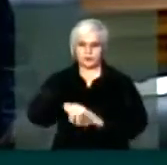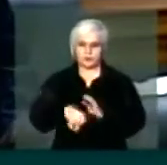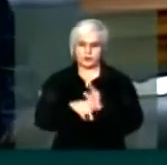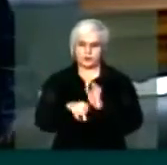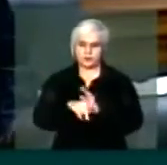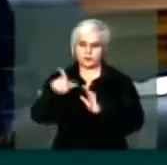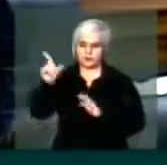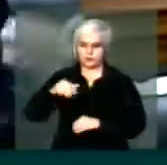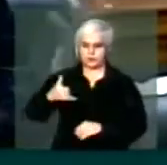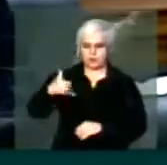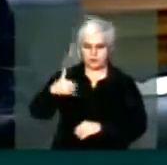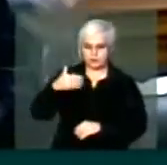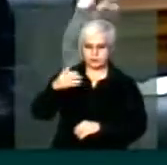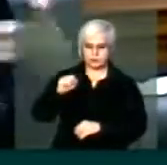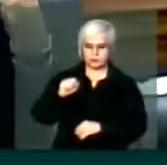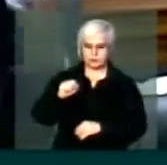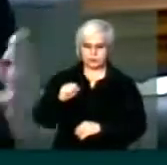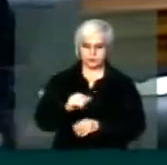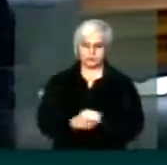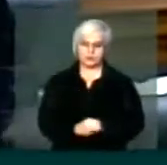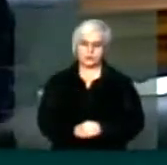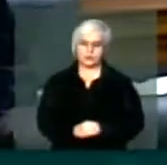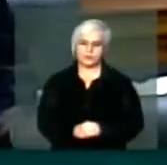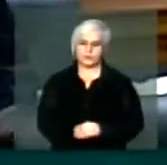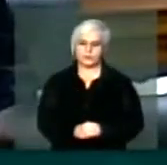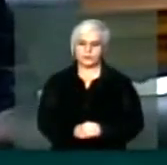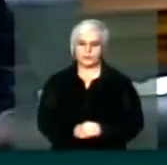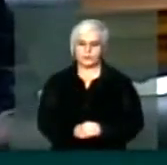redução da maioridade penal, para que depois a gente possa discutir a votação do projeto.